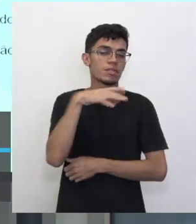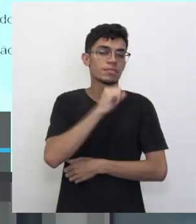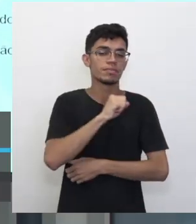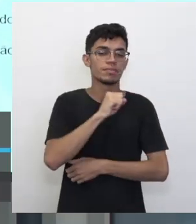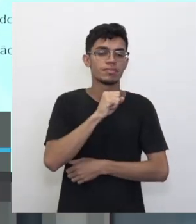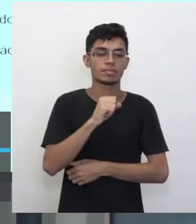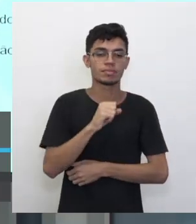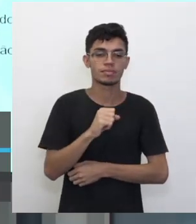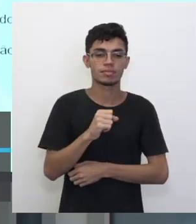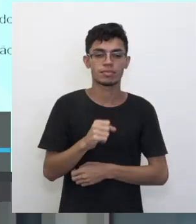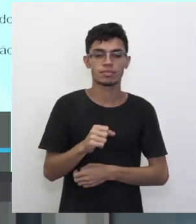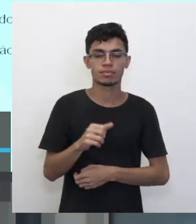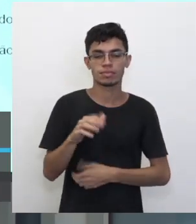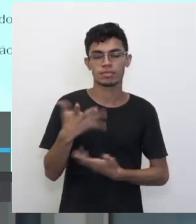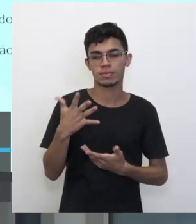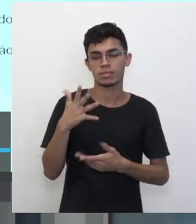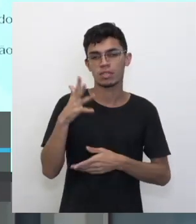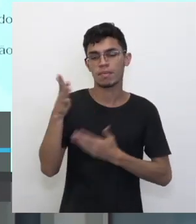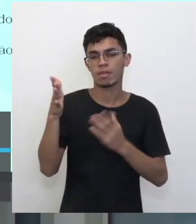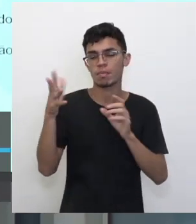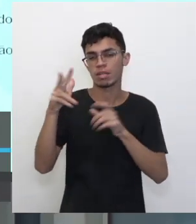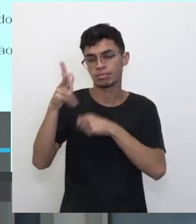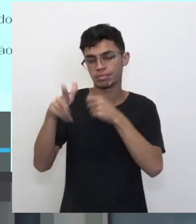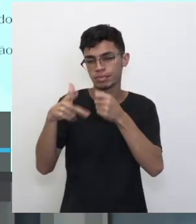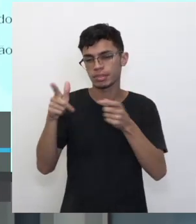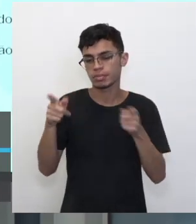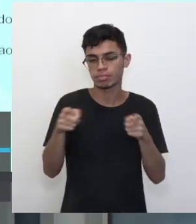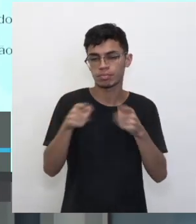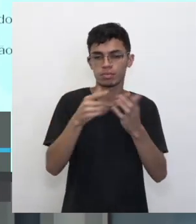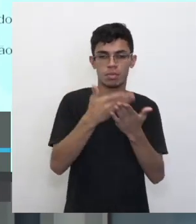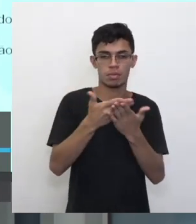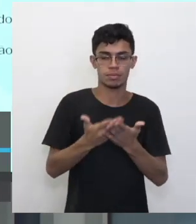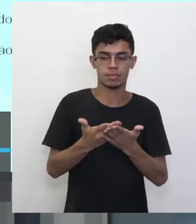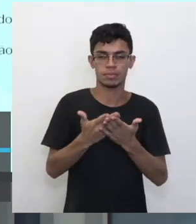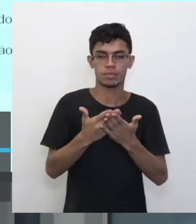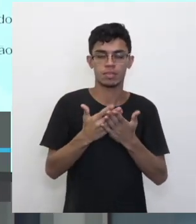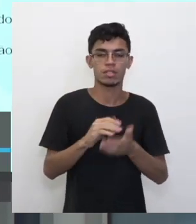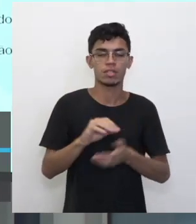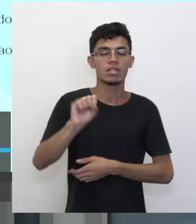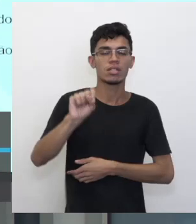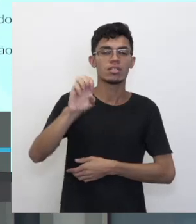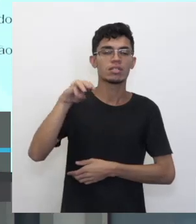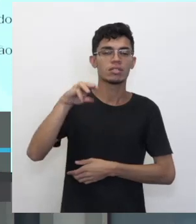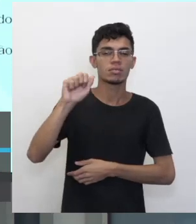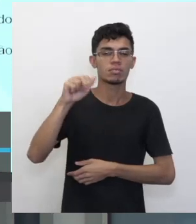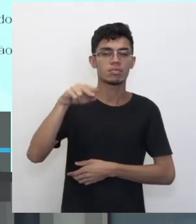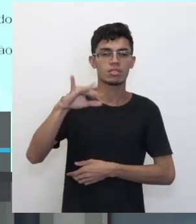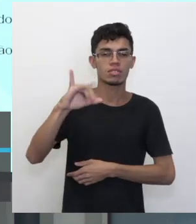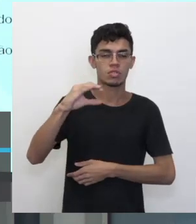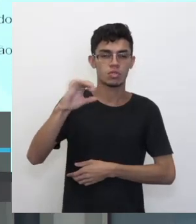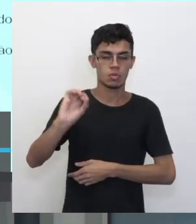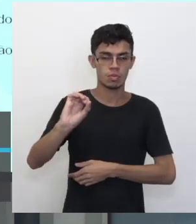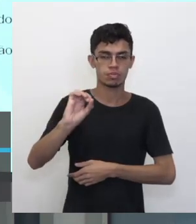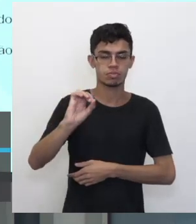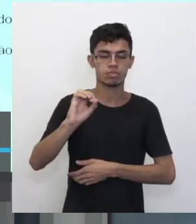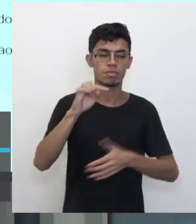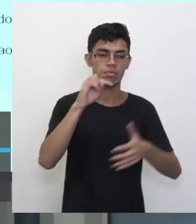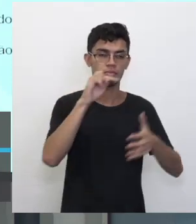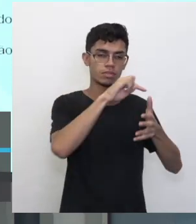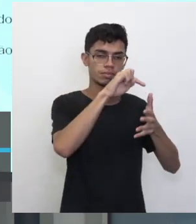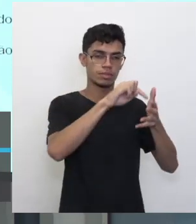como sempre, né? Numa videoaula, volte nela. Mais o quê? Volte nos campos semânticos, ou seja, tudo aquilo que